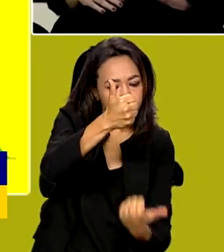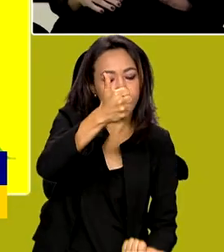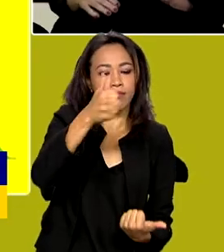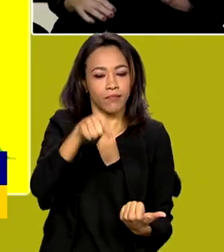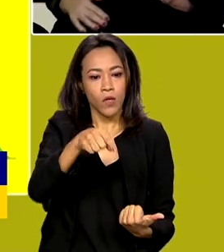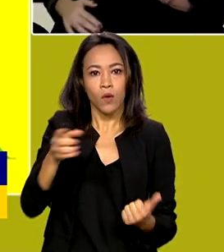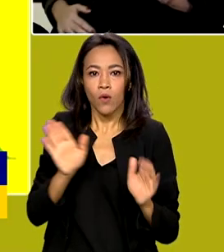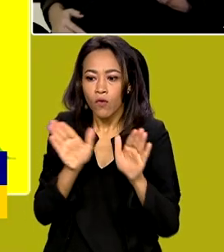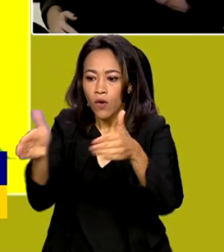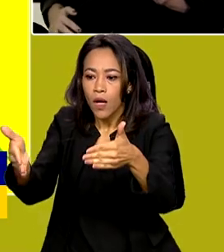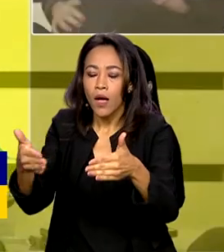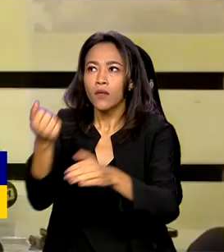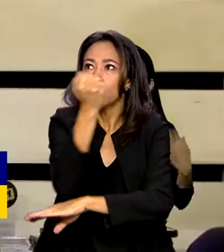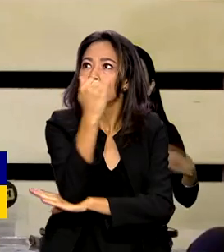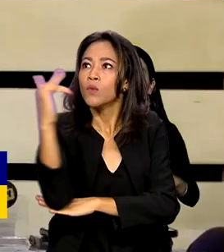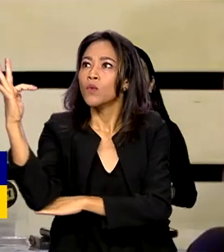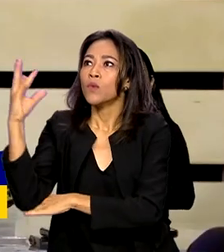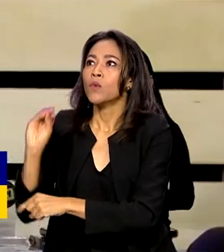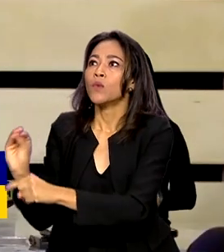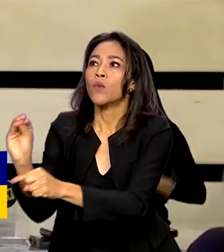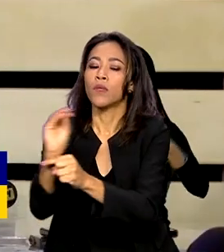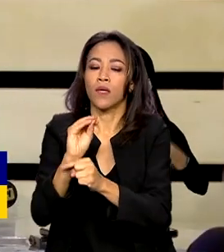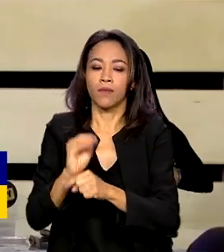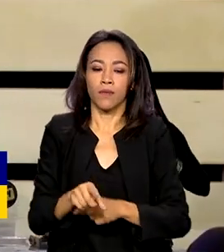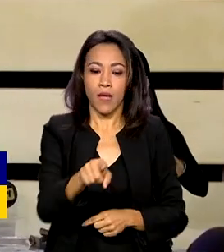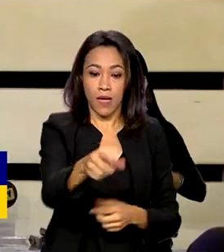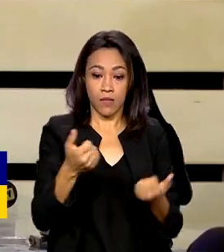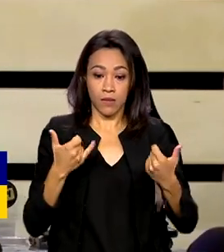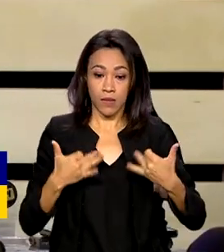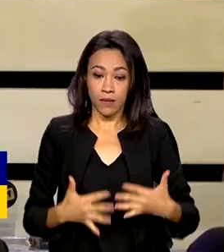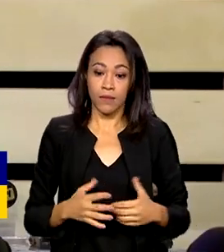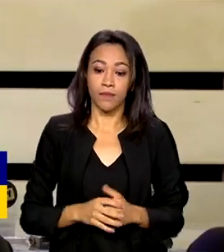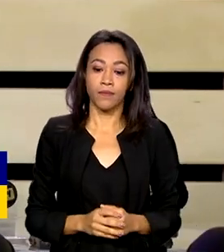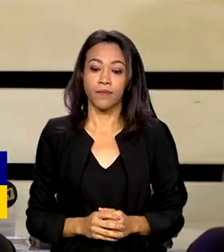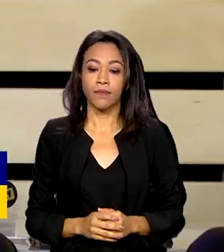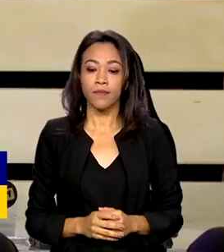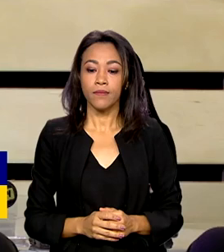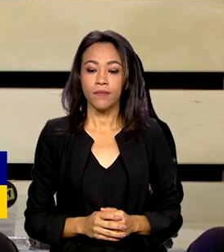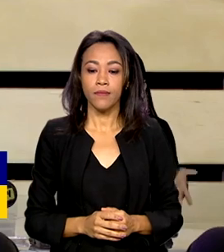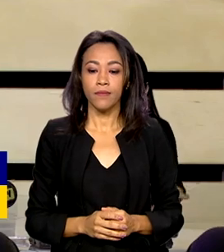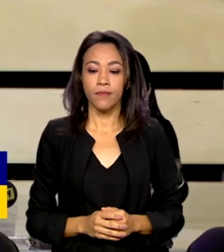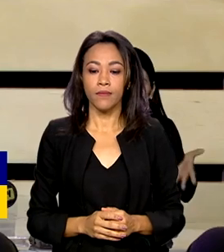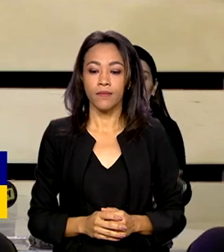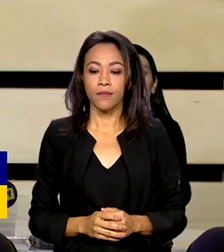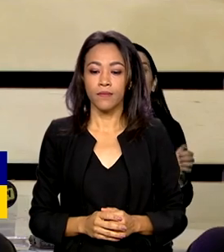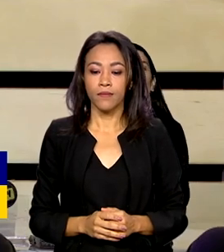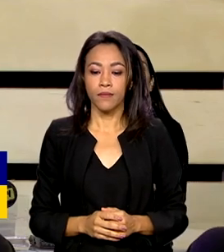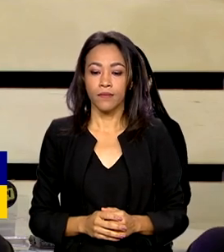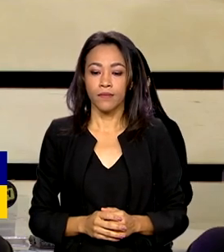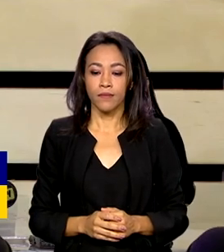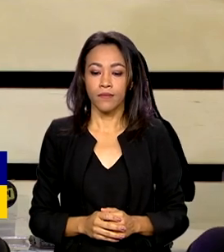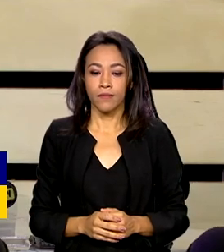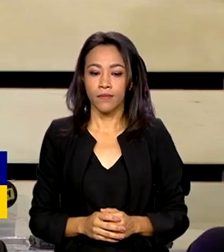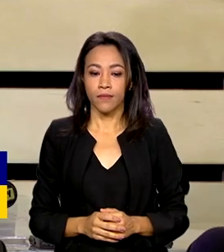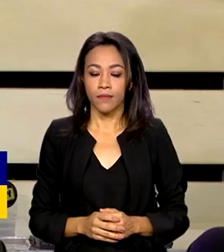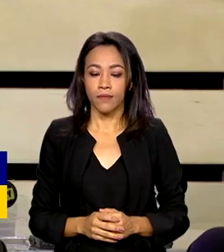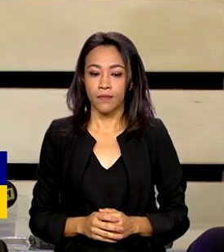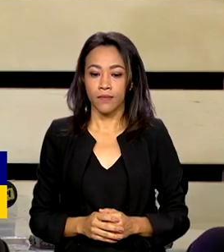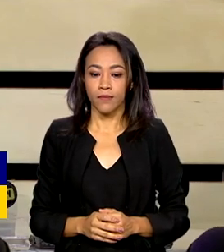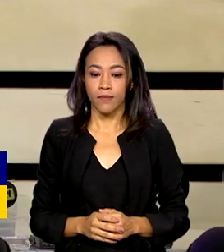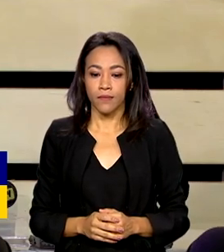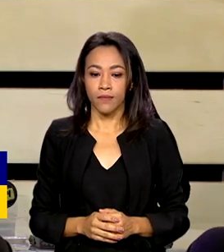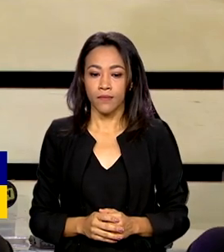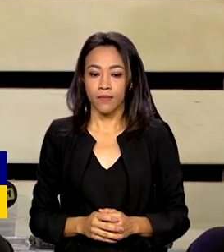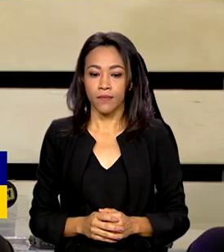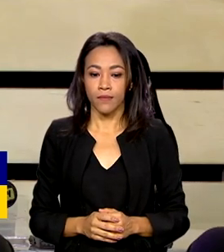Essa nossa atuação tem sido cada vez mais conduzida por nosso compromisso com a adoção de práticas sustentáveis no